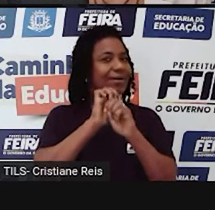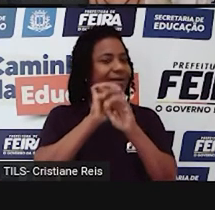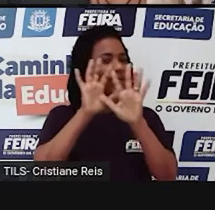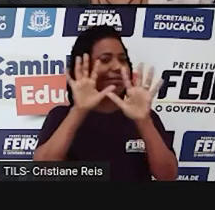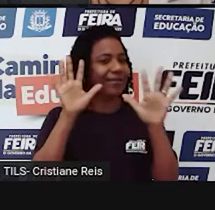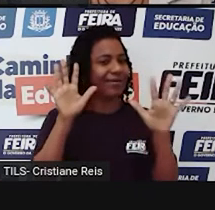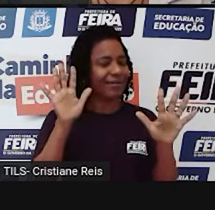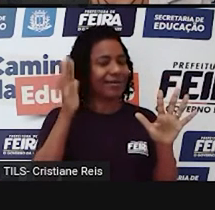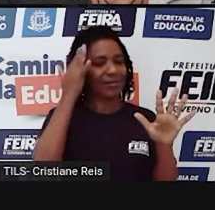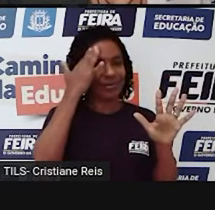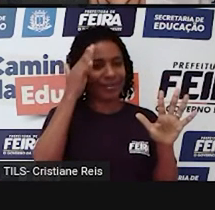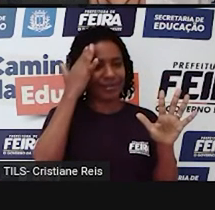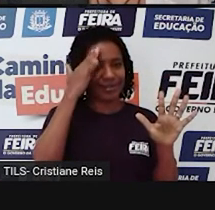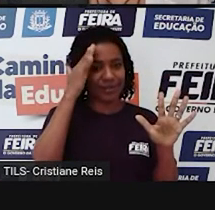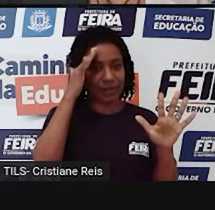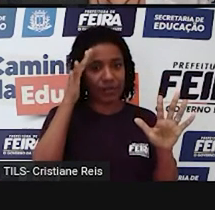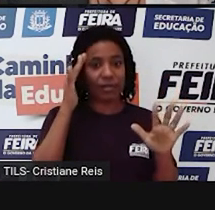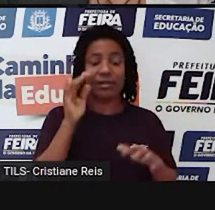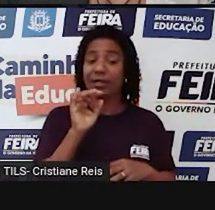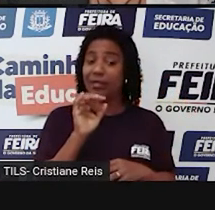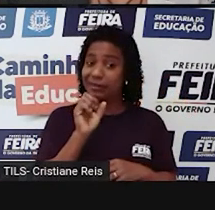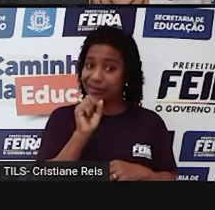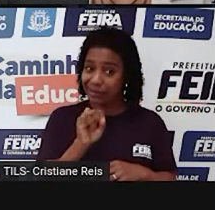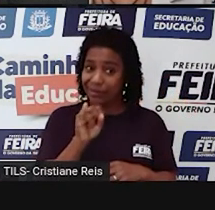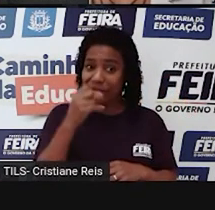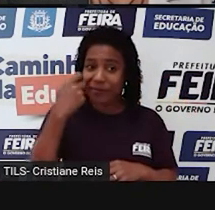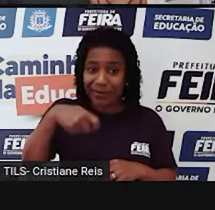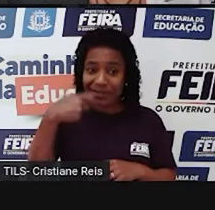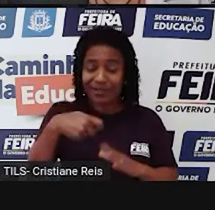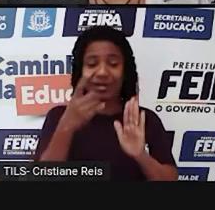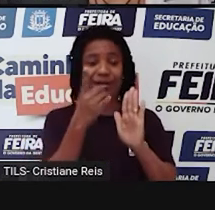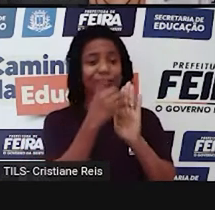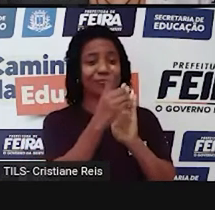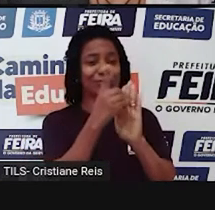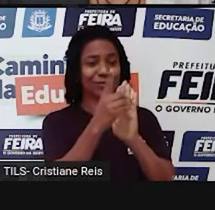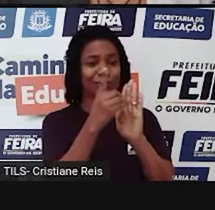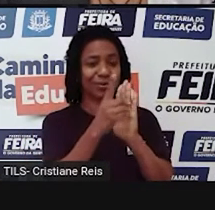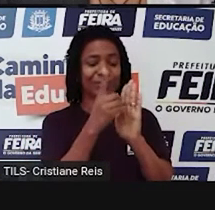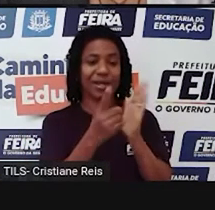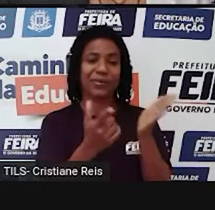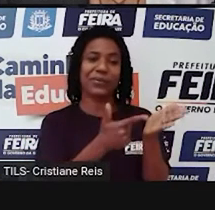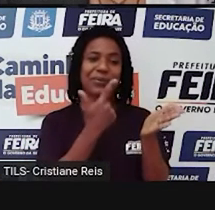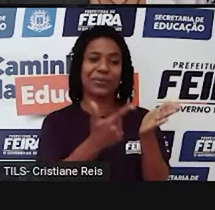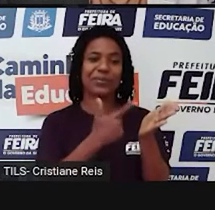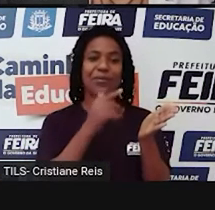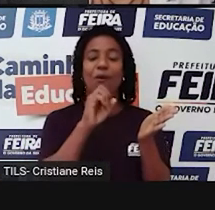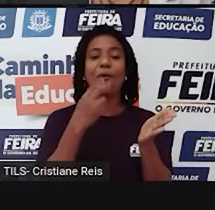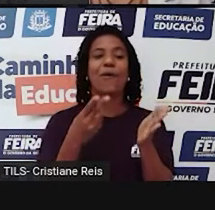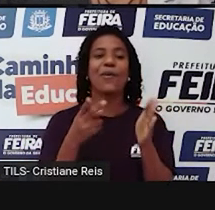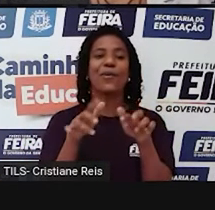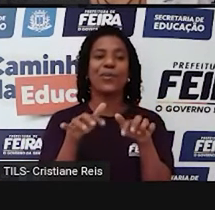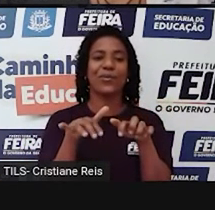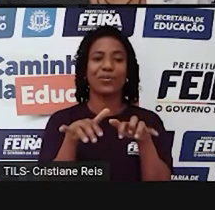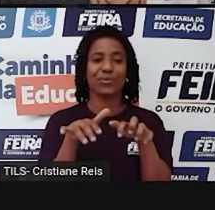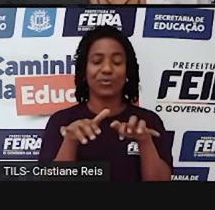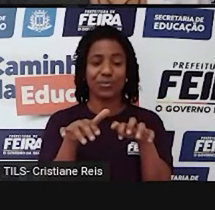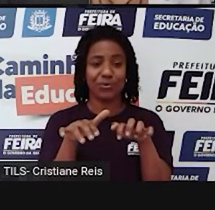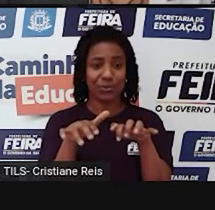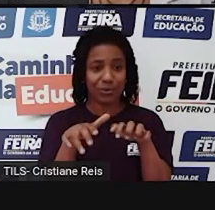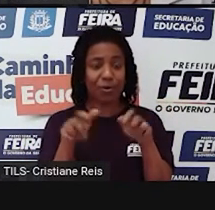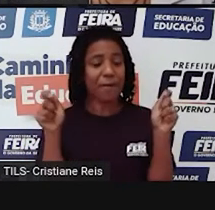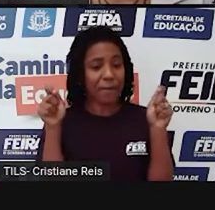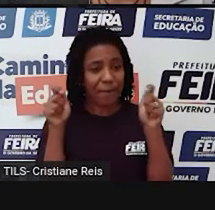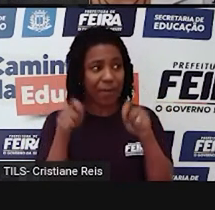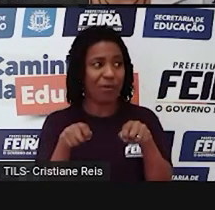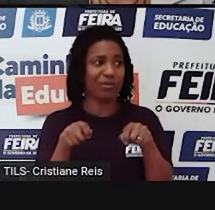ache necessário utilize um dicionário online ou físico para pesquisar o significado das palavras ainda